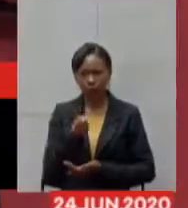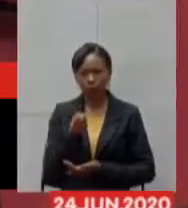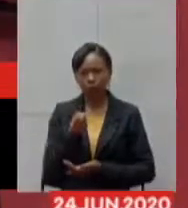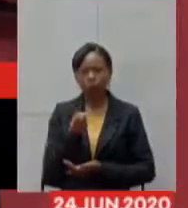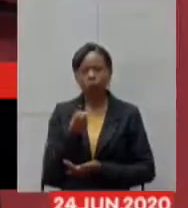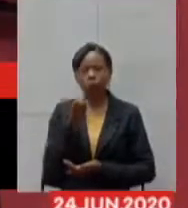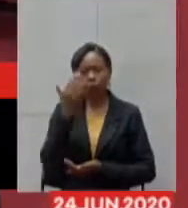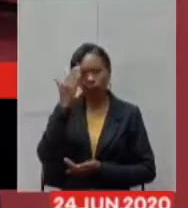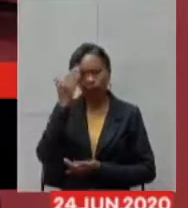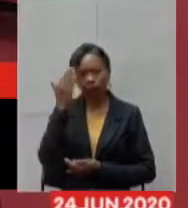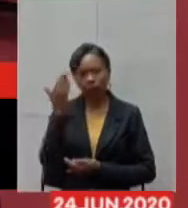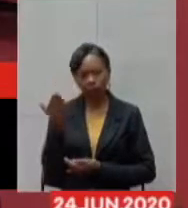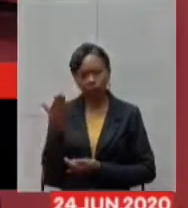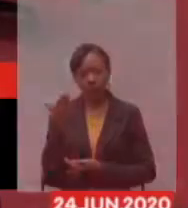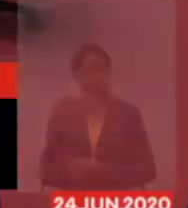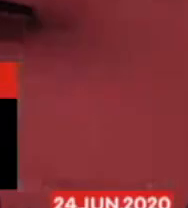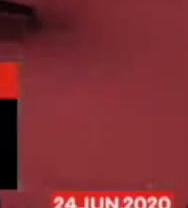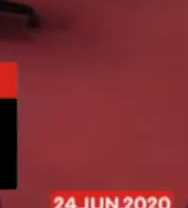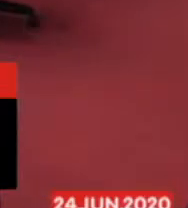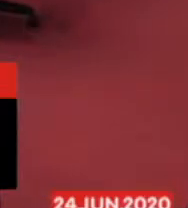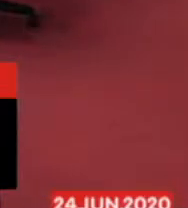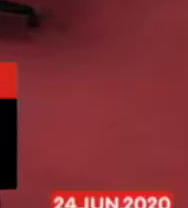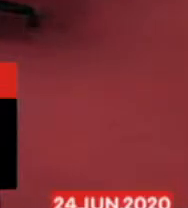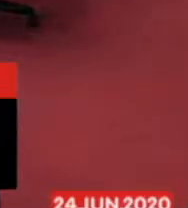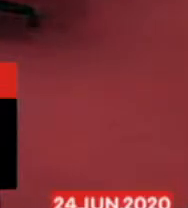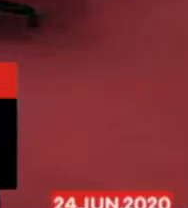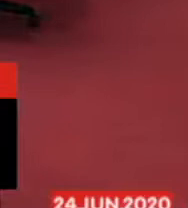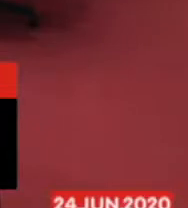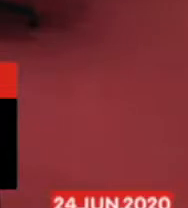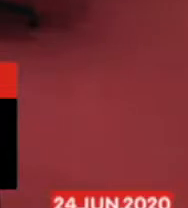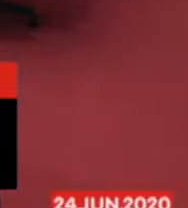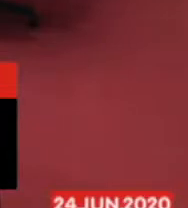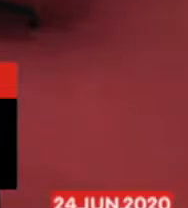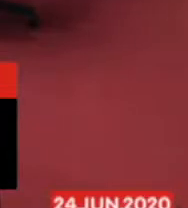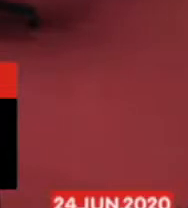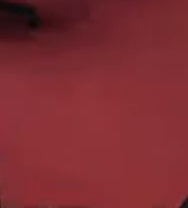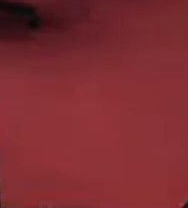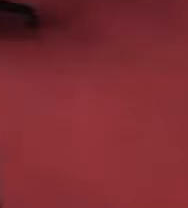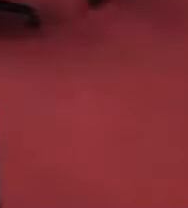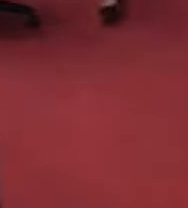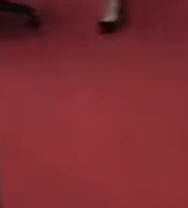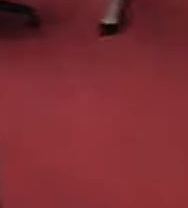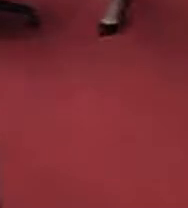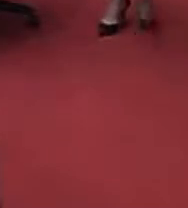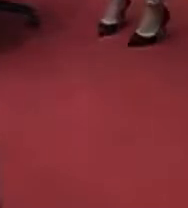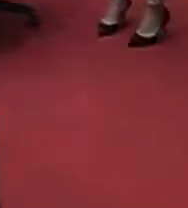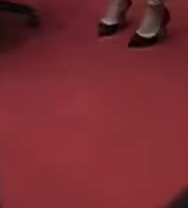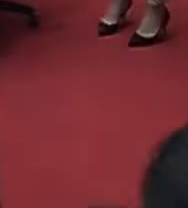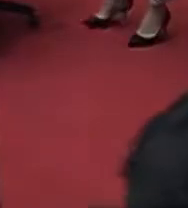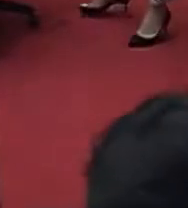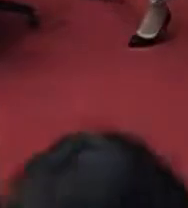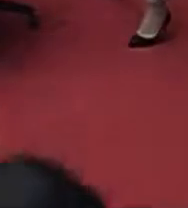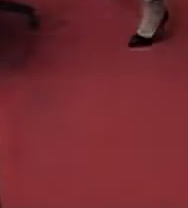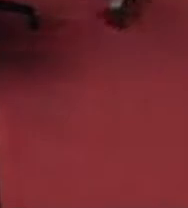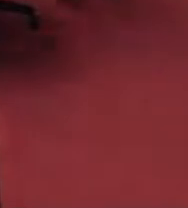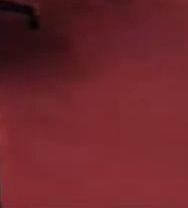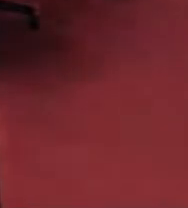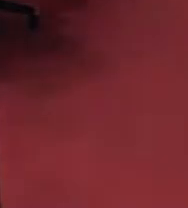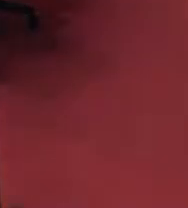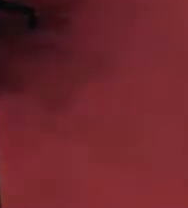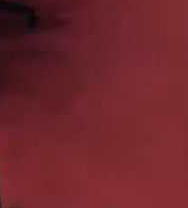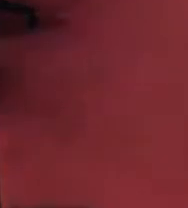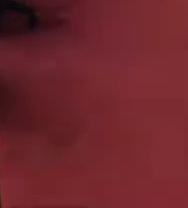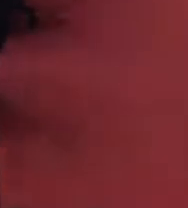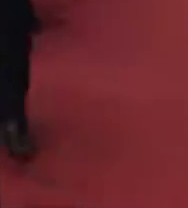Amaral, secretário de Saúde do Estado de Minas Gerais. Agora, com a palavra para a sua exposição, o excelentíssimo senhor doutor